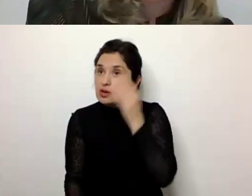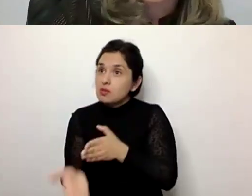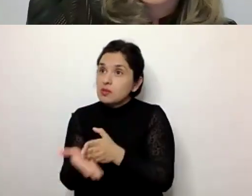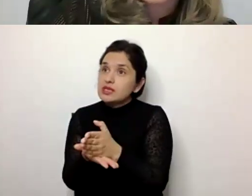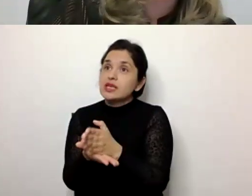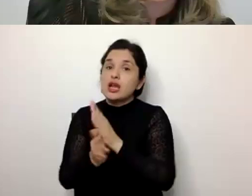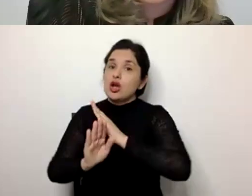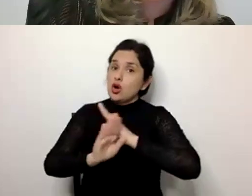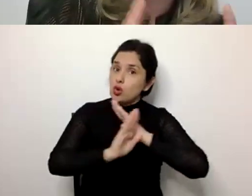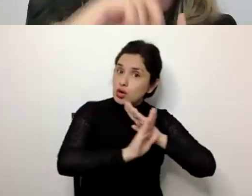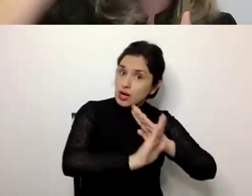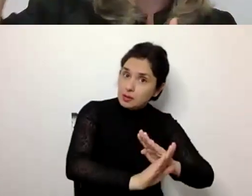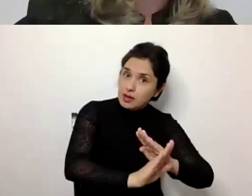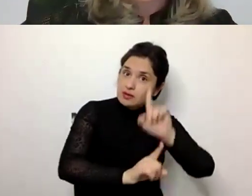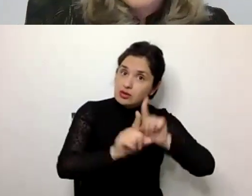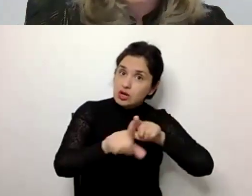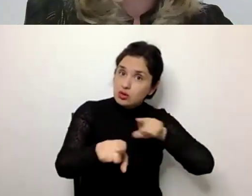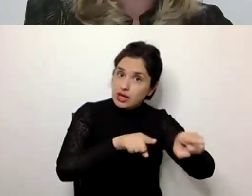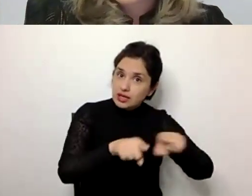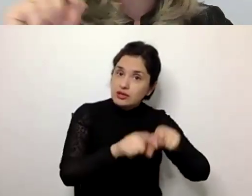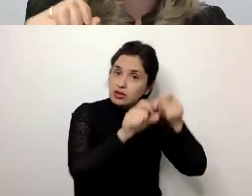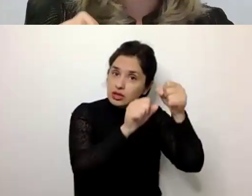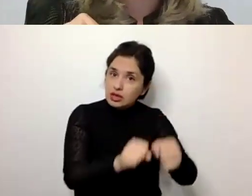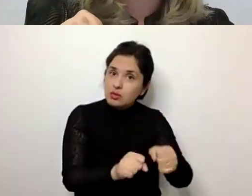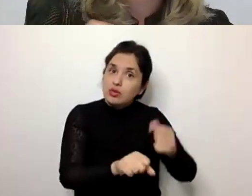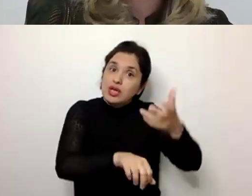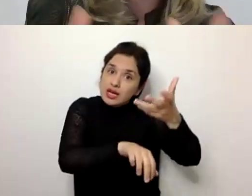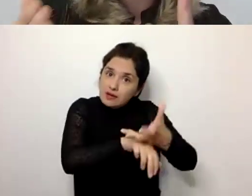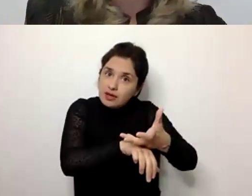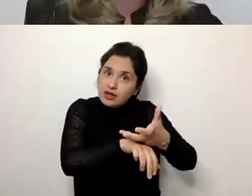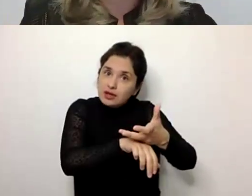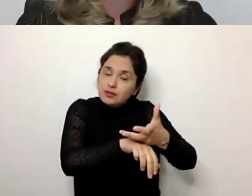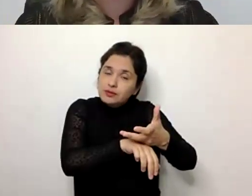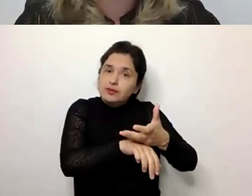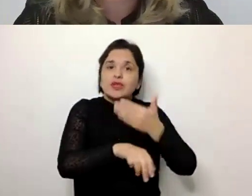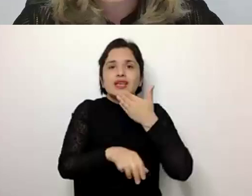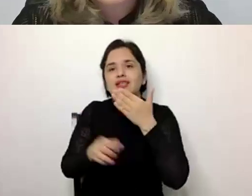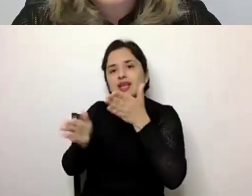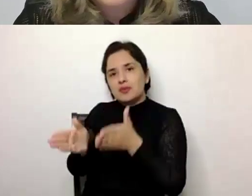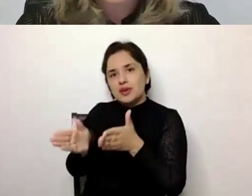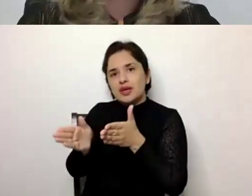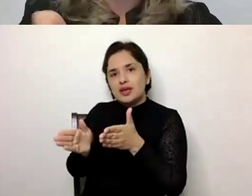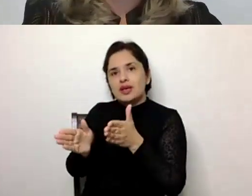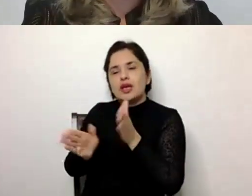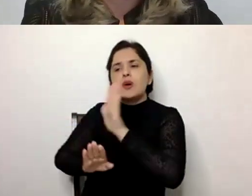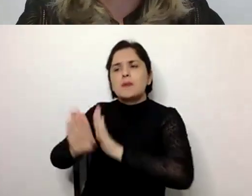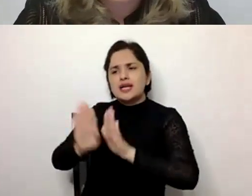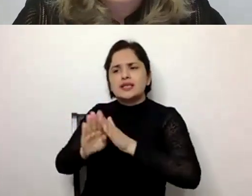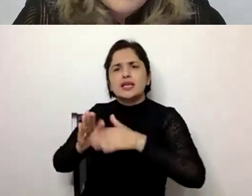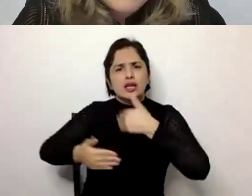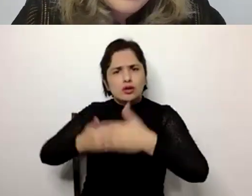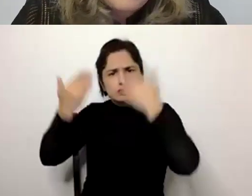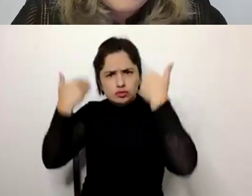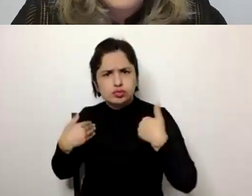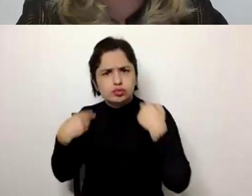prevenção de algumas questões que podem acontecer nela na frente e também de manter as funcionalidades. Então, nós